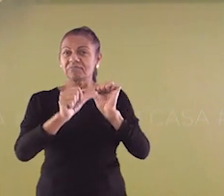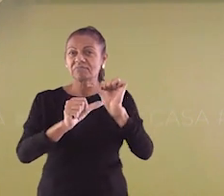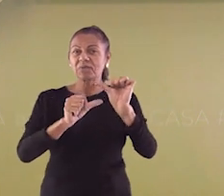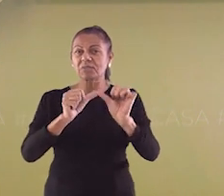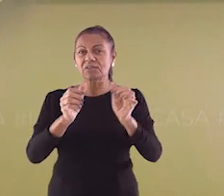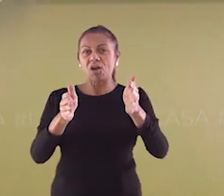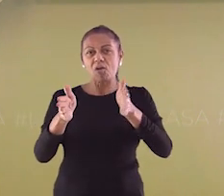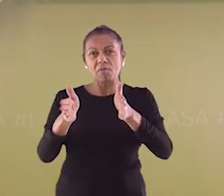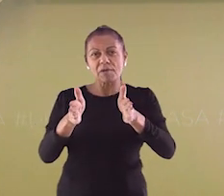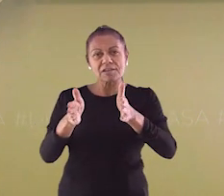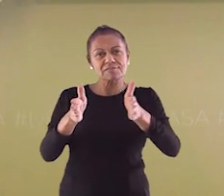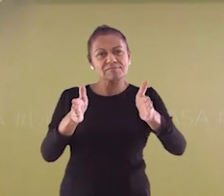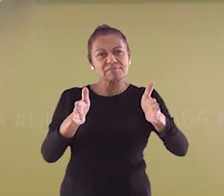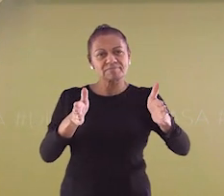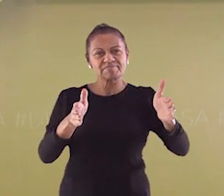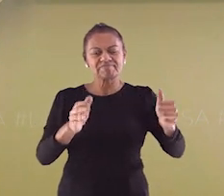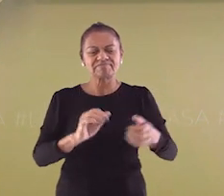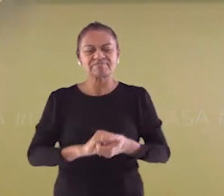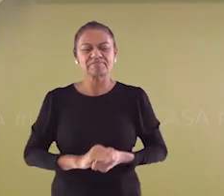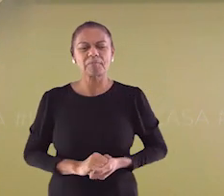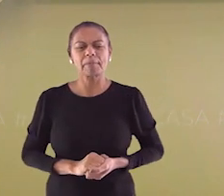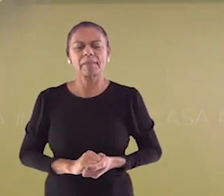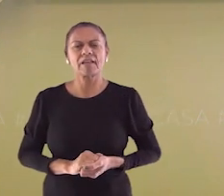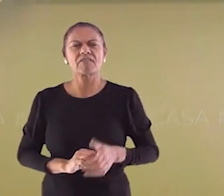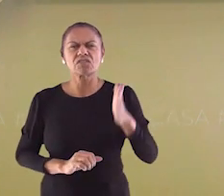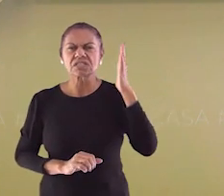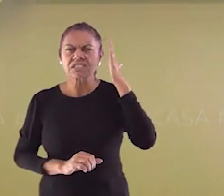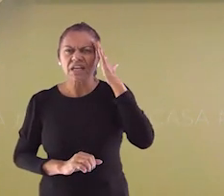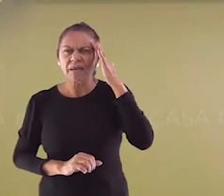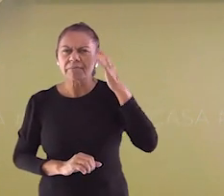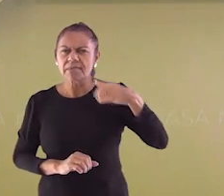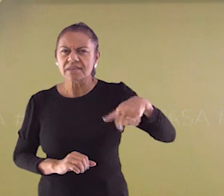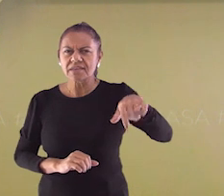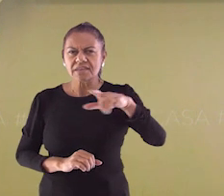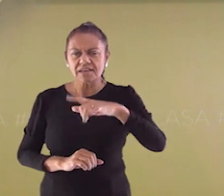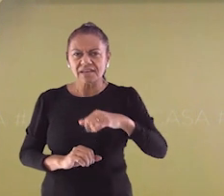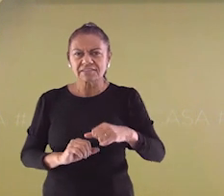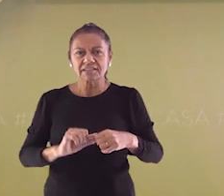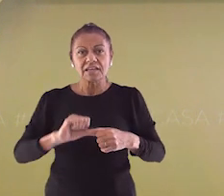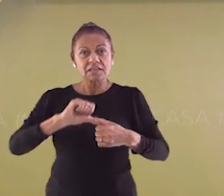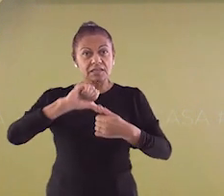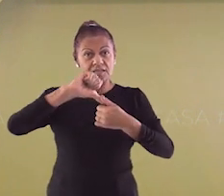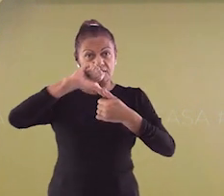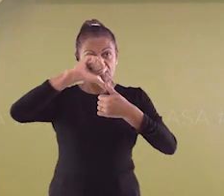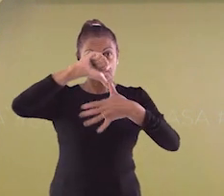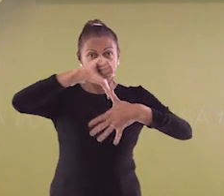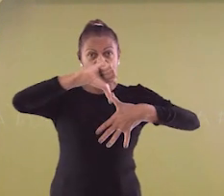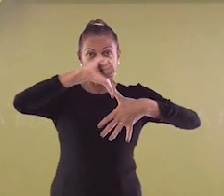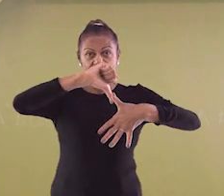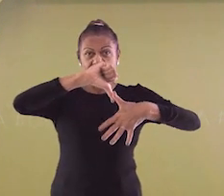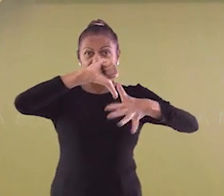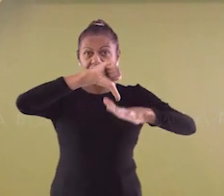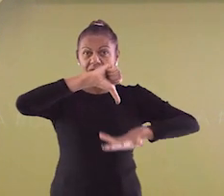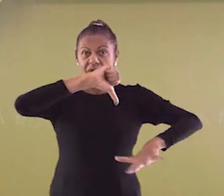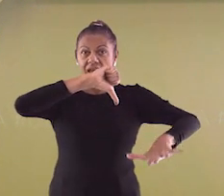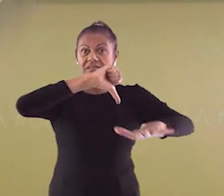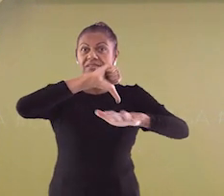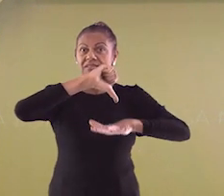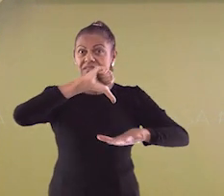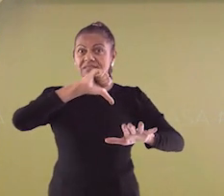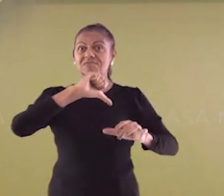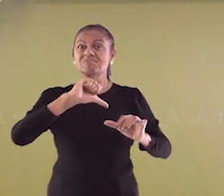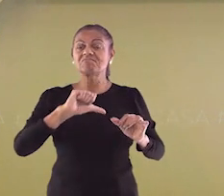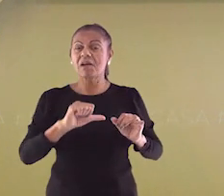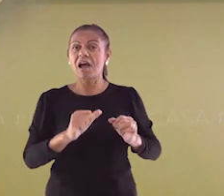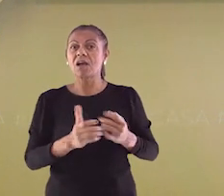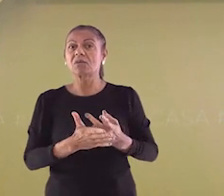apenas o estado da região sul do Brasil apresenta as quatro estações bem definidas? Bom, isso se